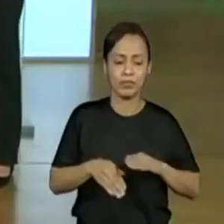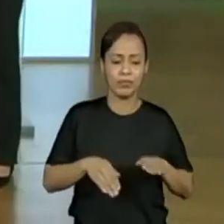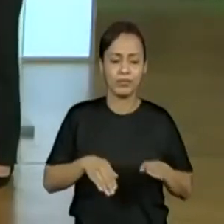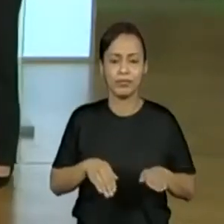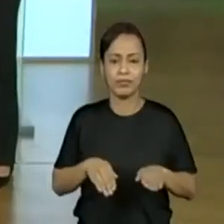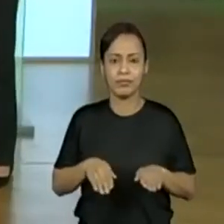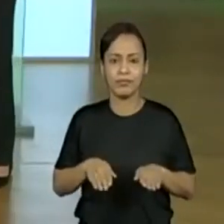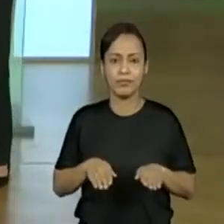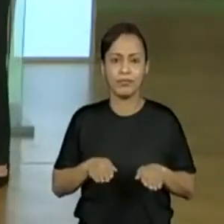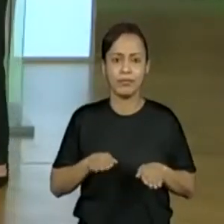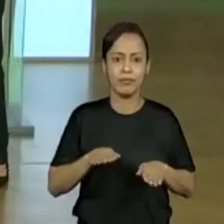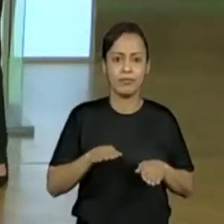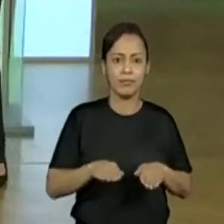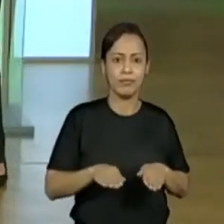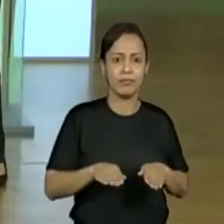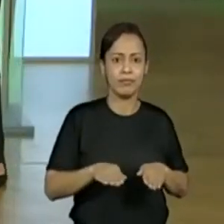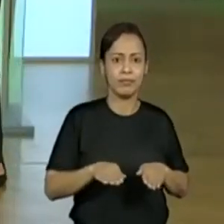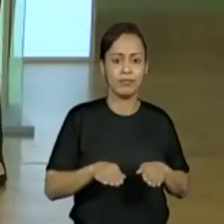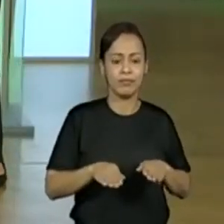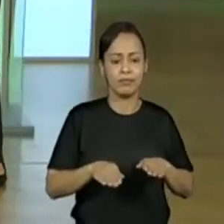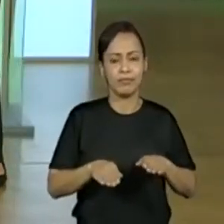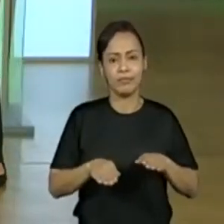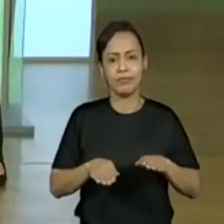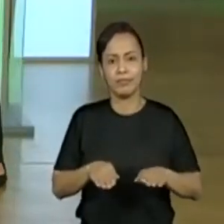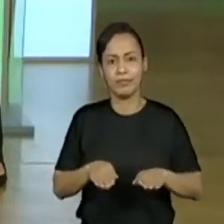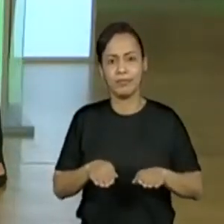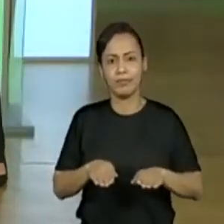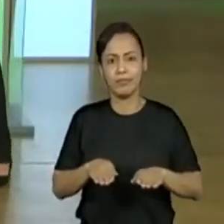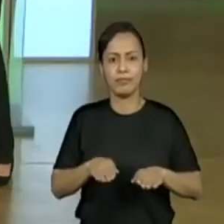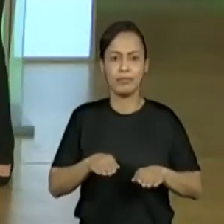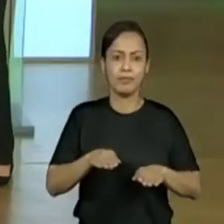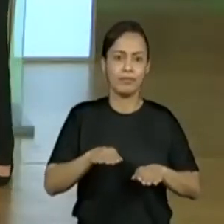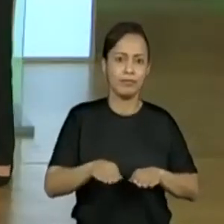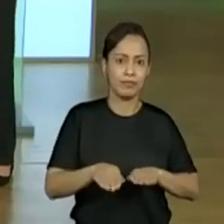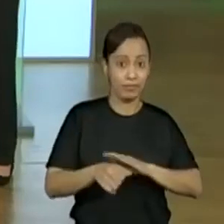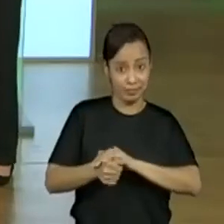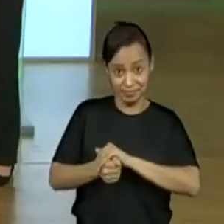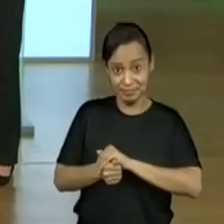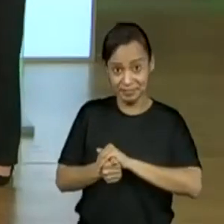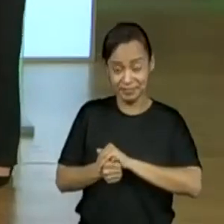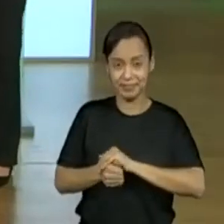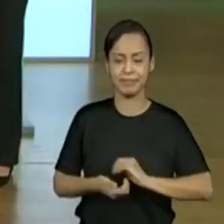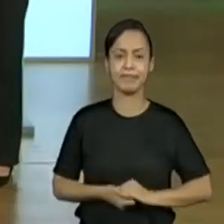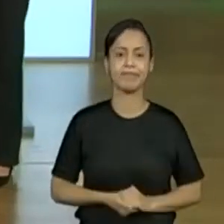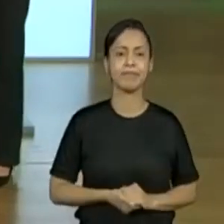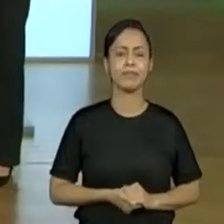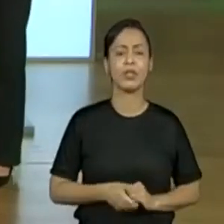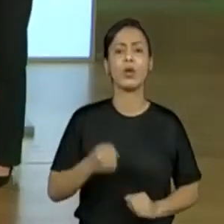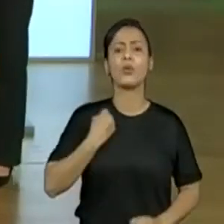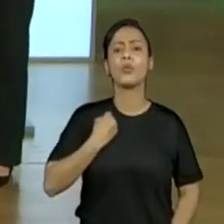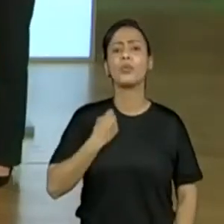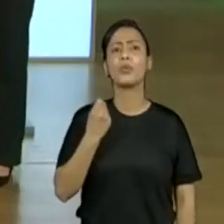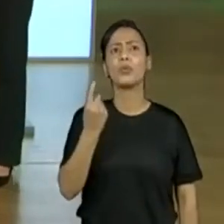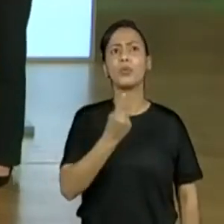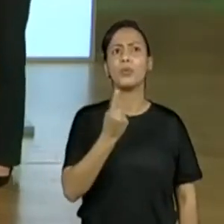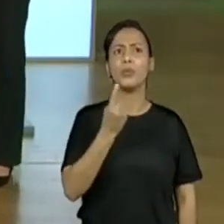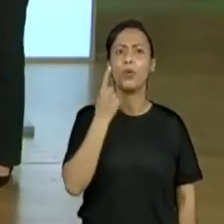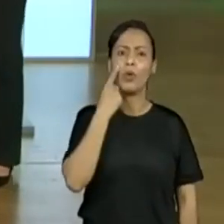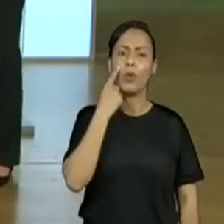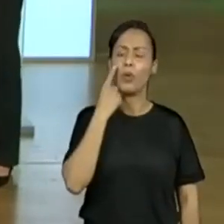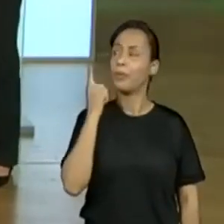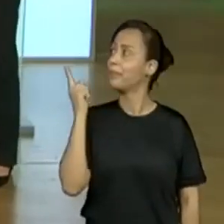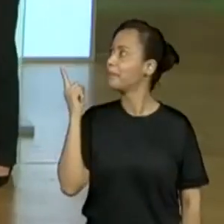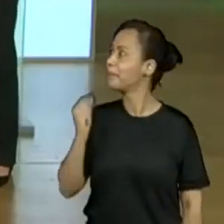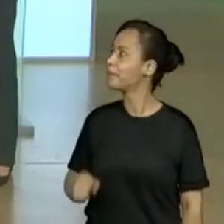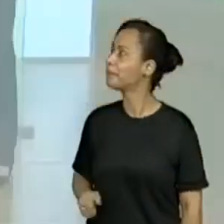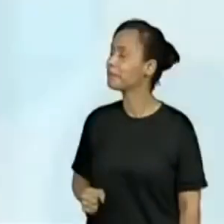caminham, que eles andam. Vamos lá, então, pensando, temos aí o número 1. Atenção. Eu